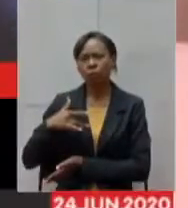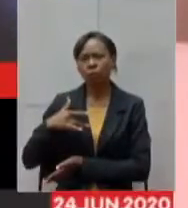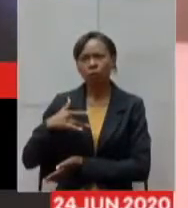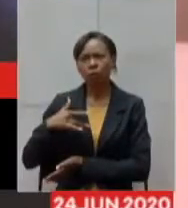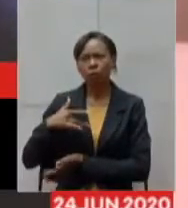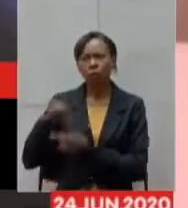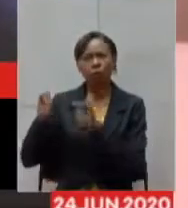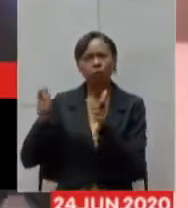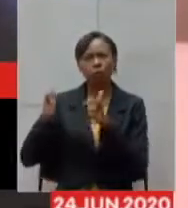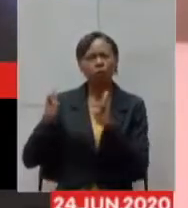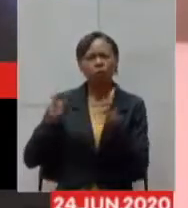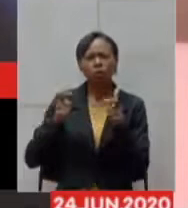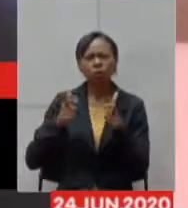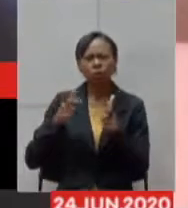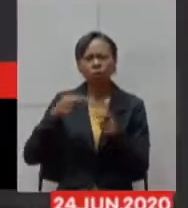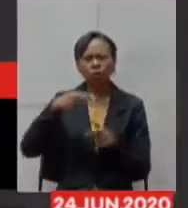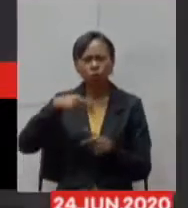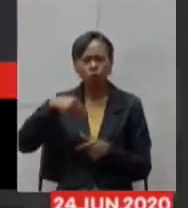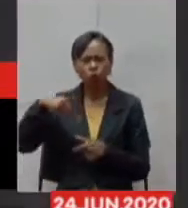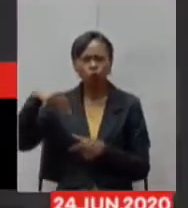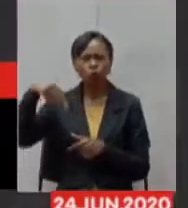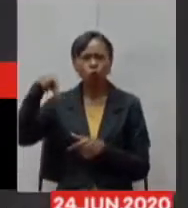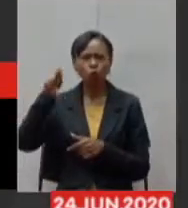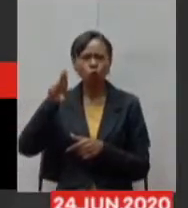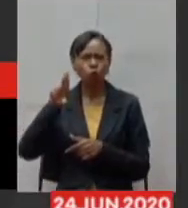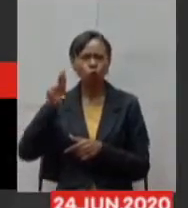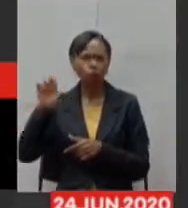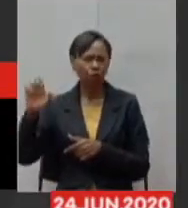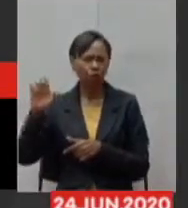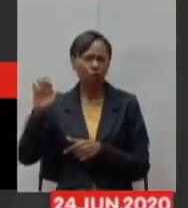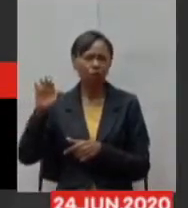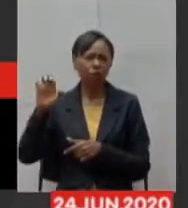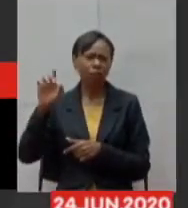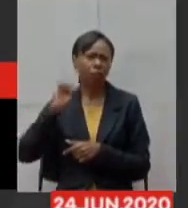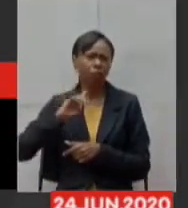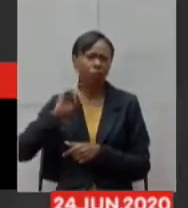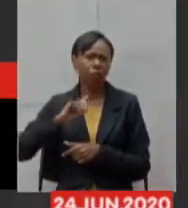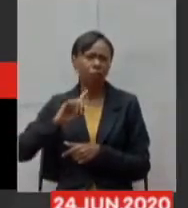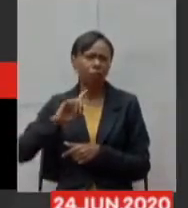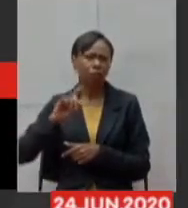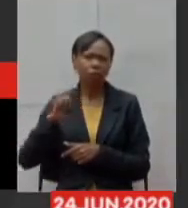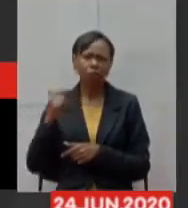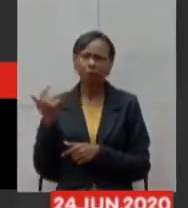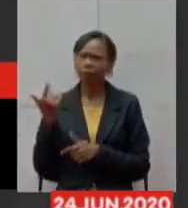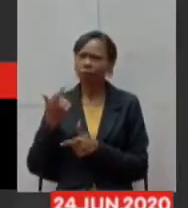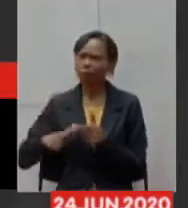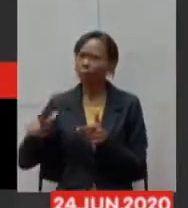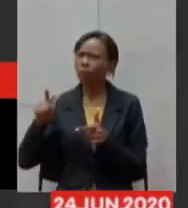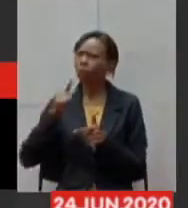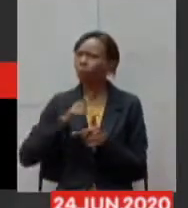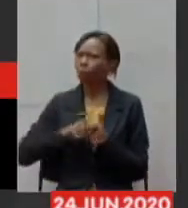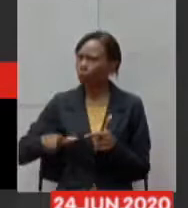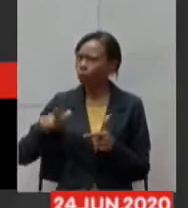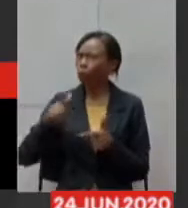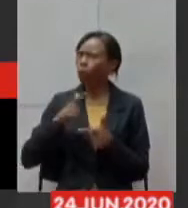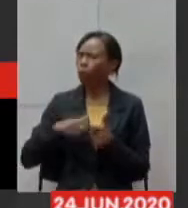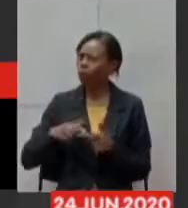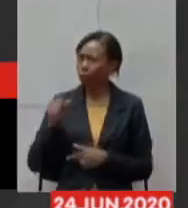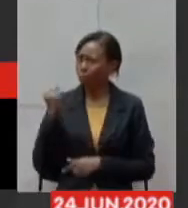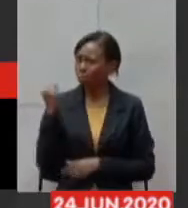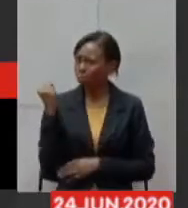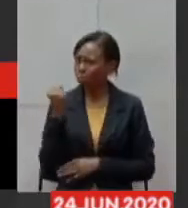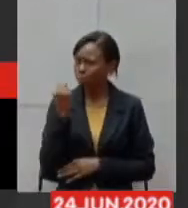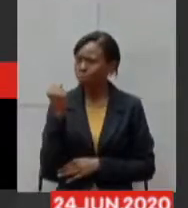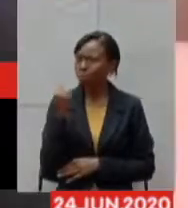regional do Noroeste de Minas e lá está com problemas sérios pelo menos a informação